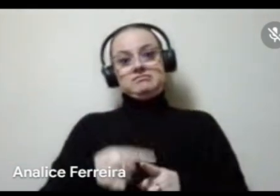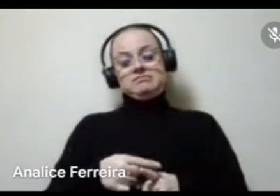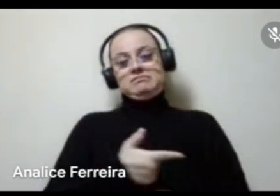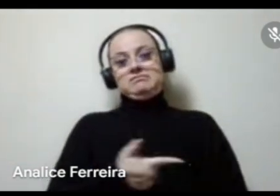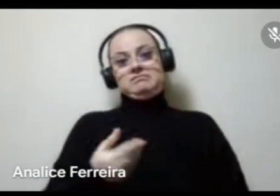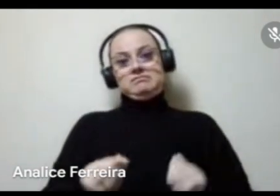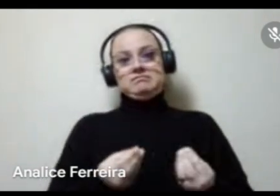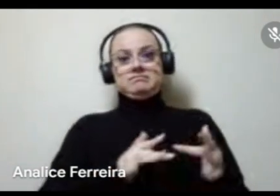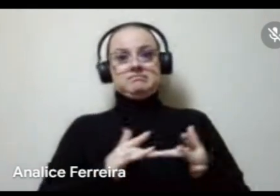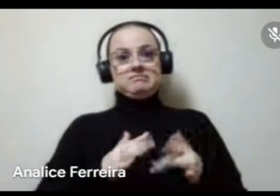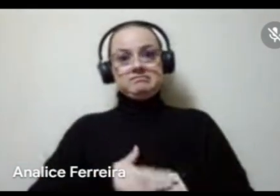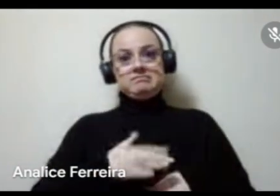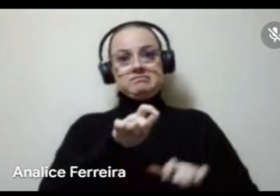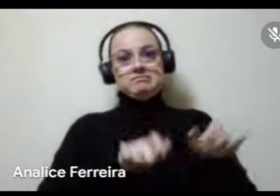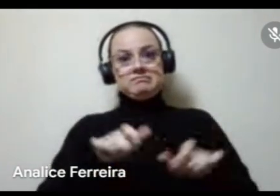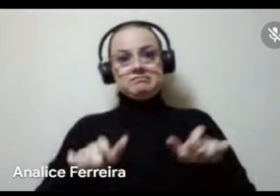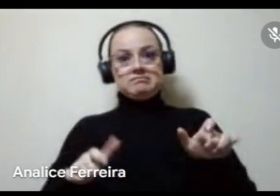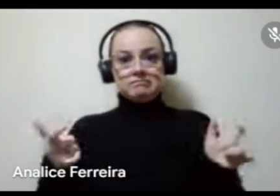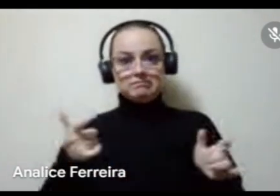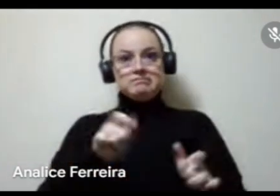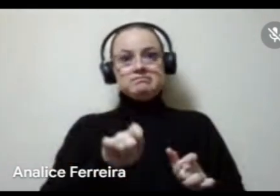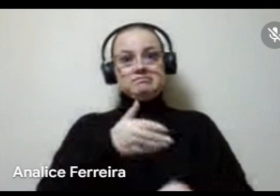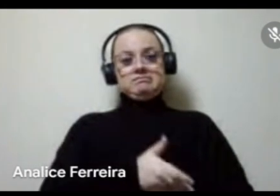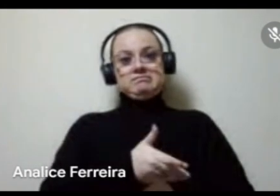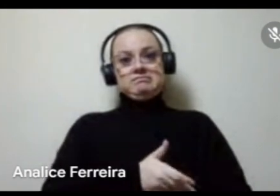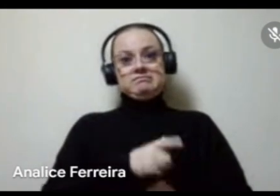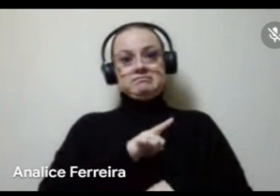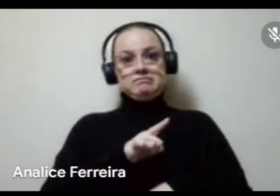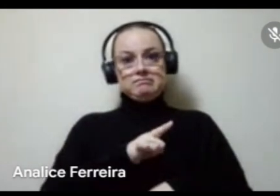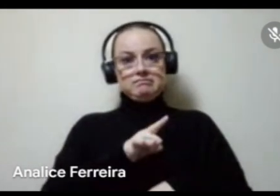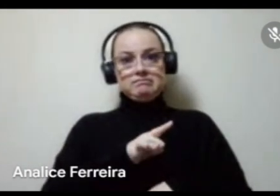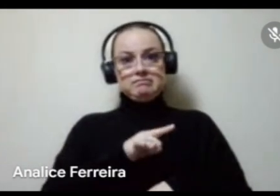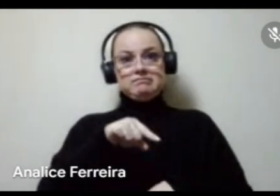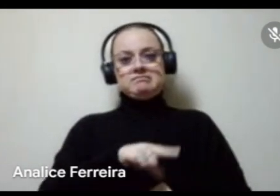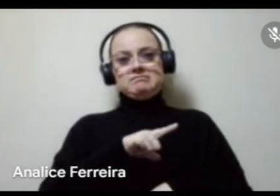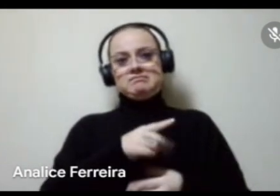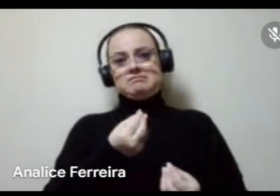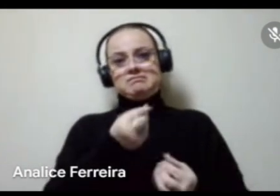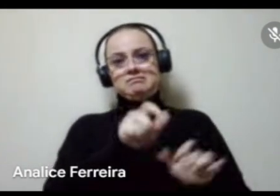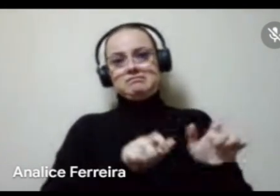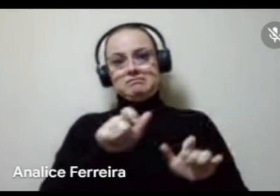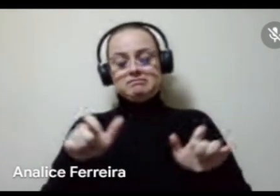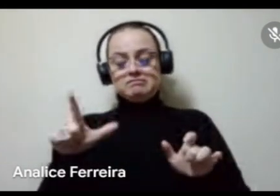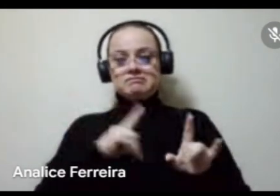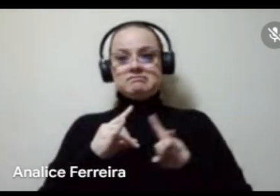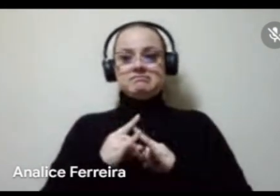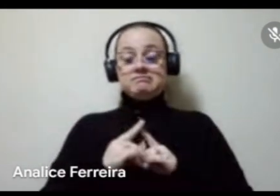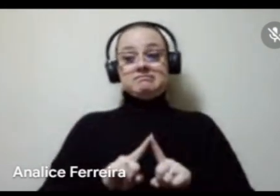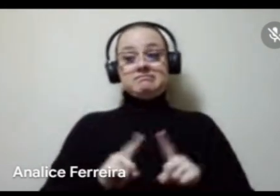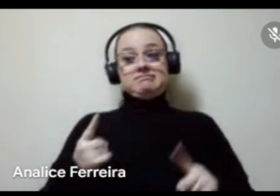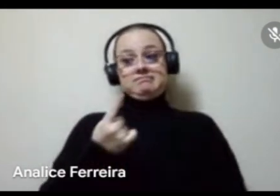articular mais gente para poder participar, eu vejo que tem aqui várias pessoas que são das instituições, mas uma